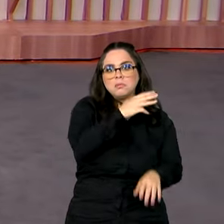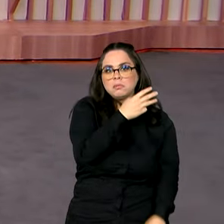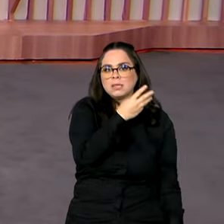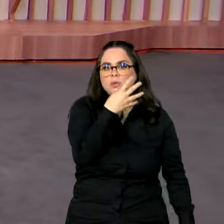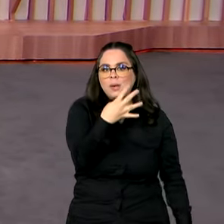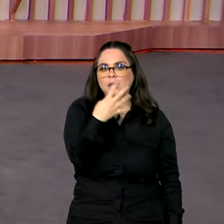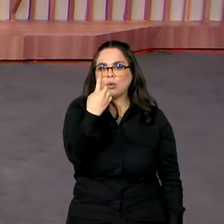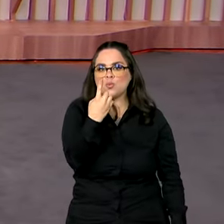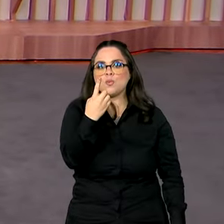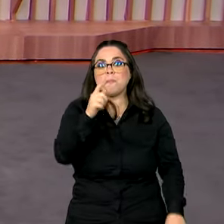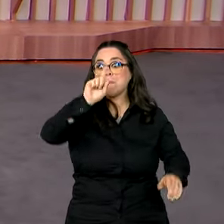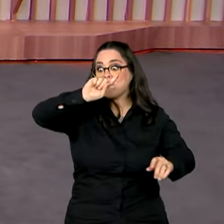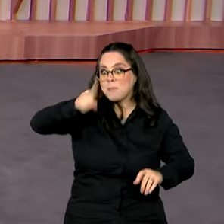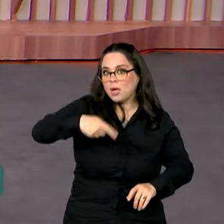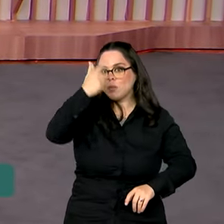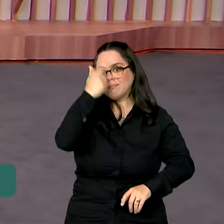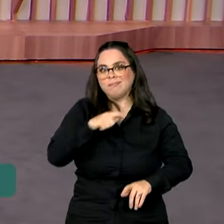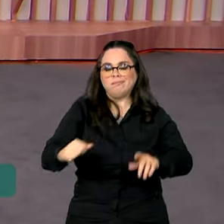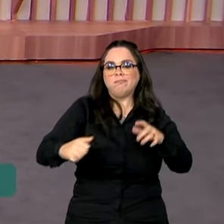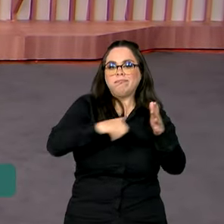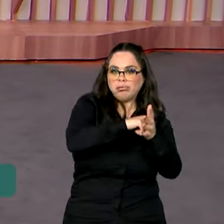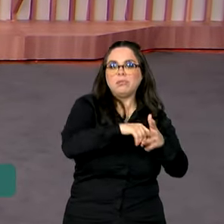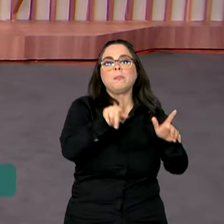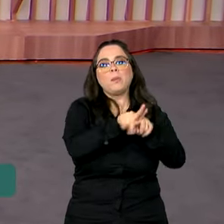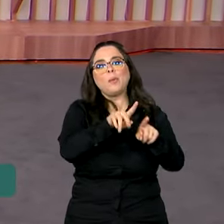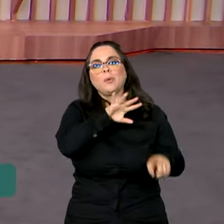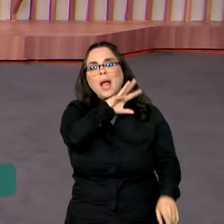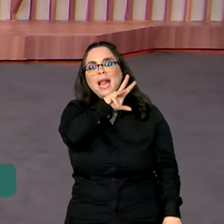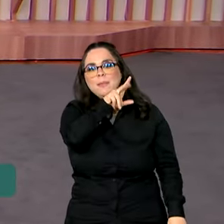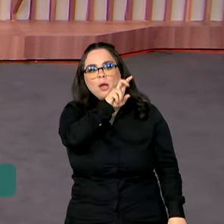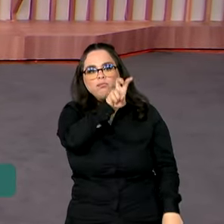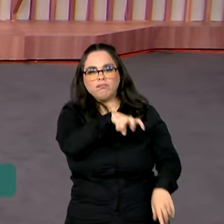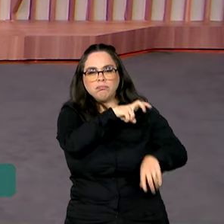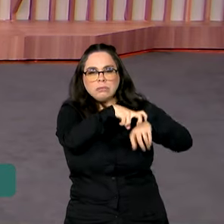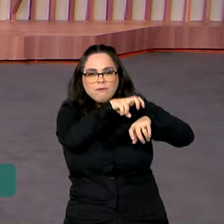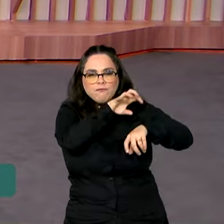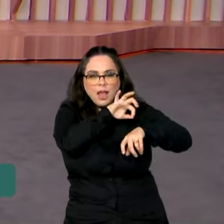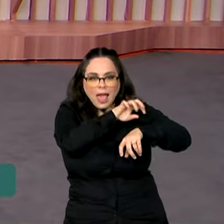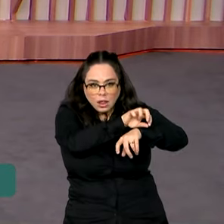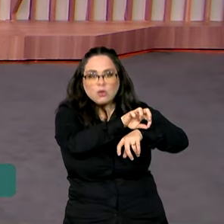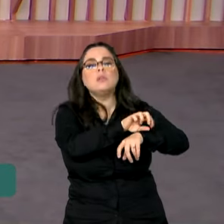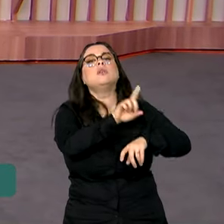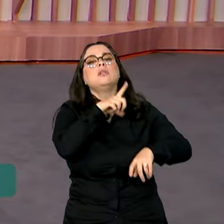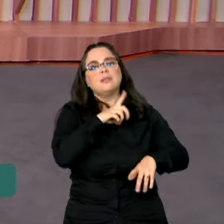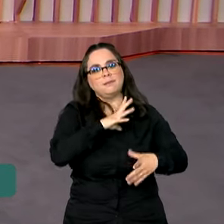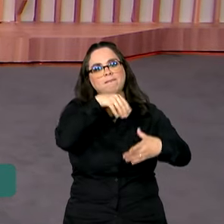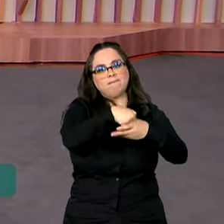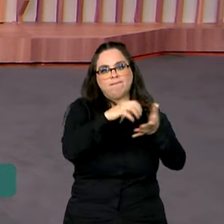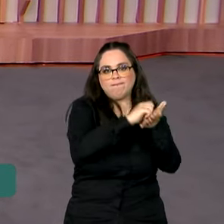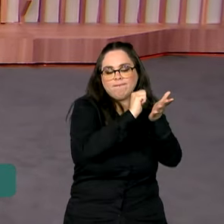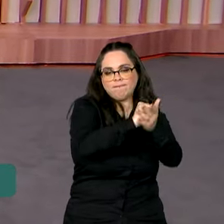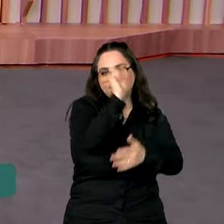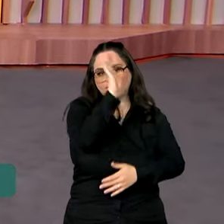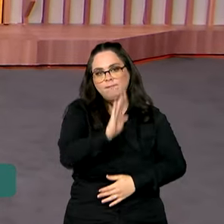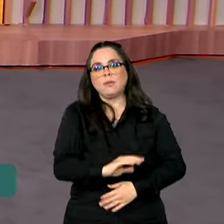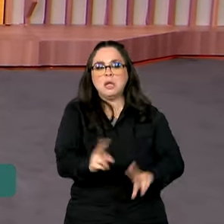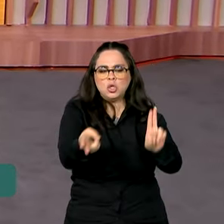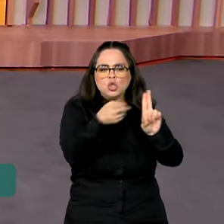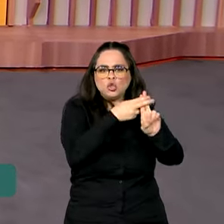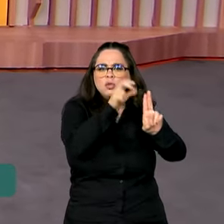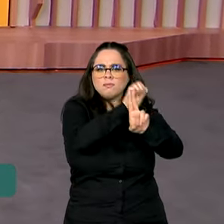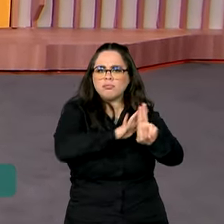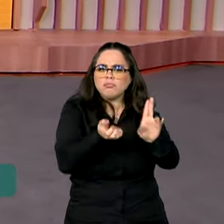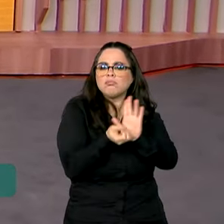341 mil acidentes envolvendo animais peçonhentos foram registrados no país. O Sistema Único de